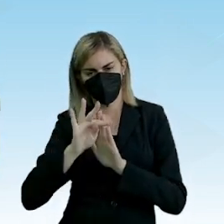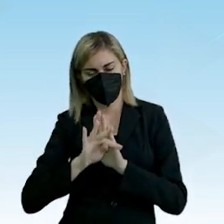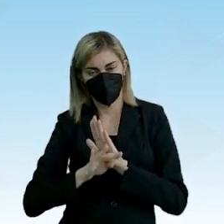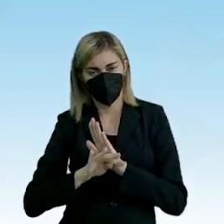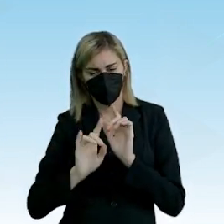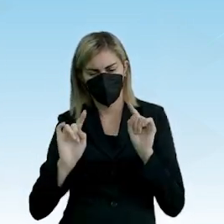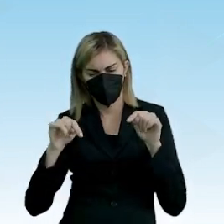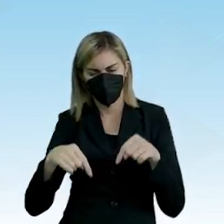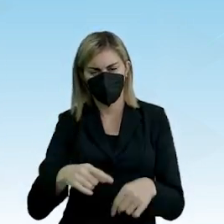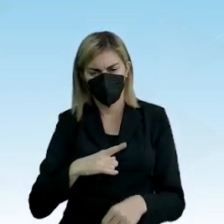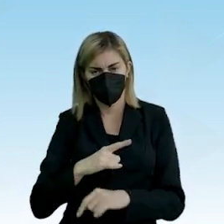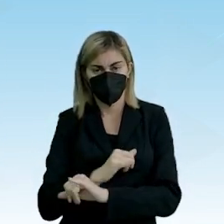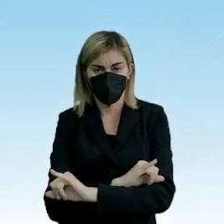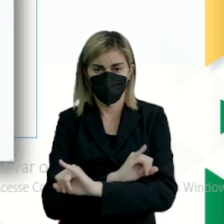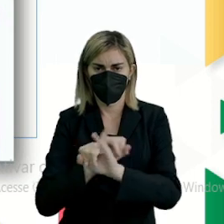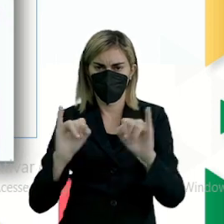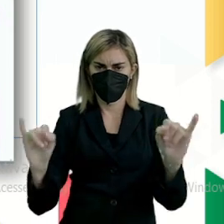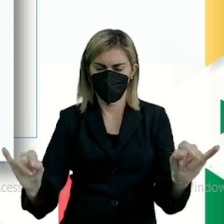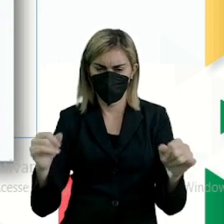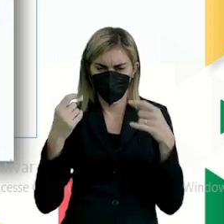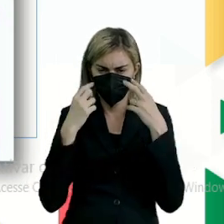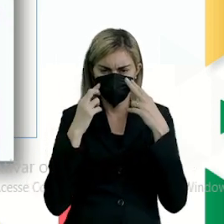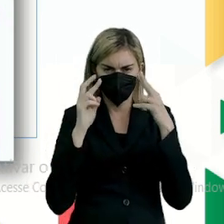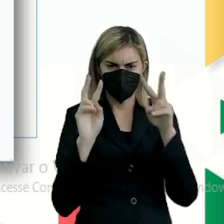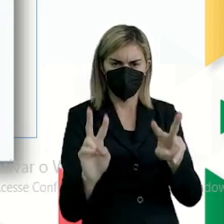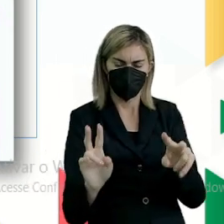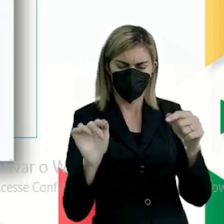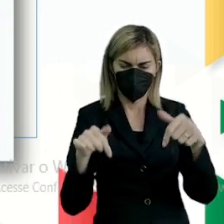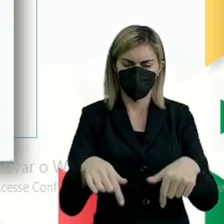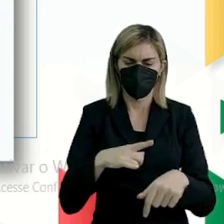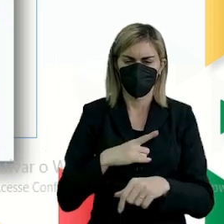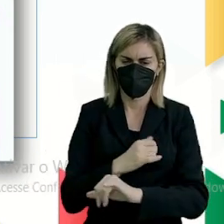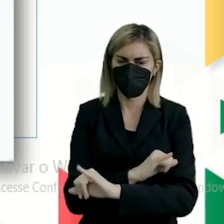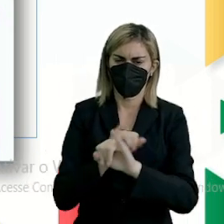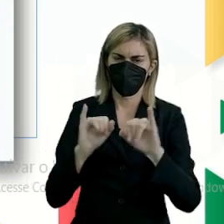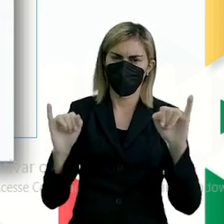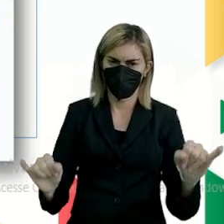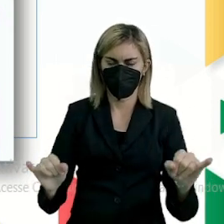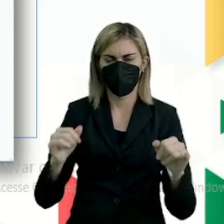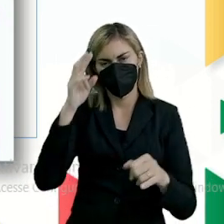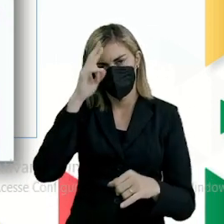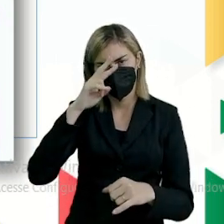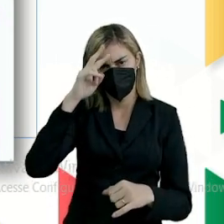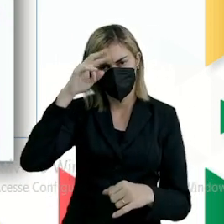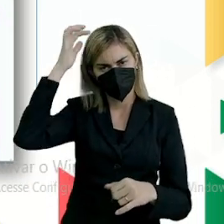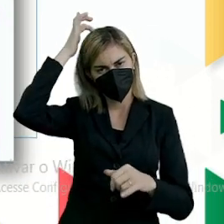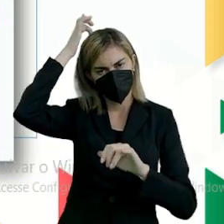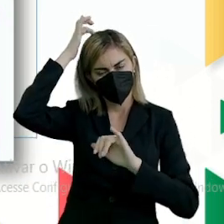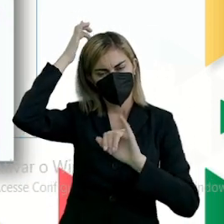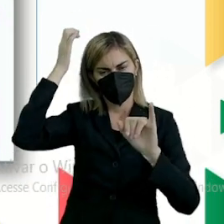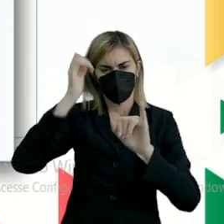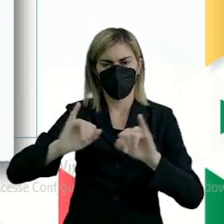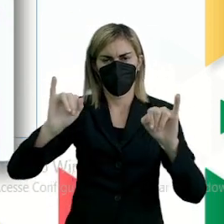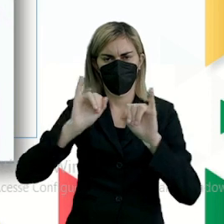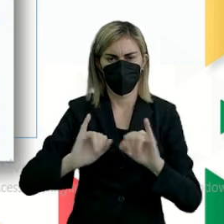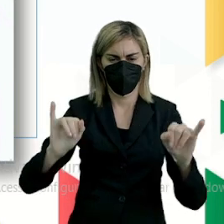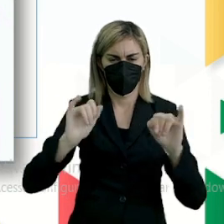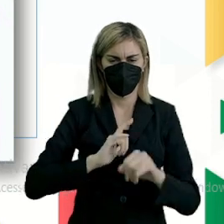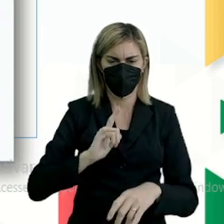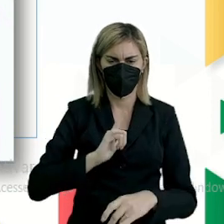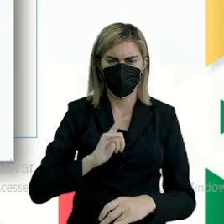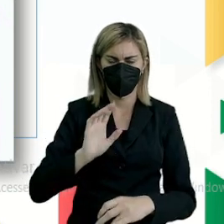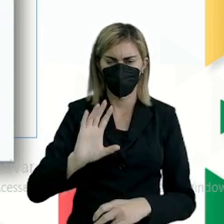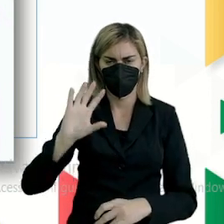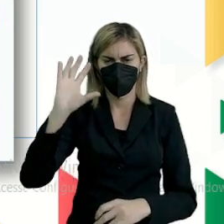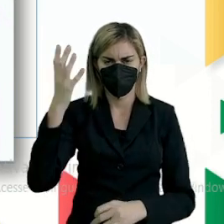Aqui nós temos a notícia. Vamos ver aqui. Aqui nós temos notícia. Então, lembrando que a notícia, ela é embasada no